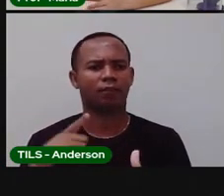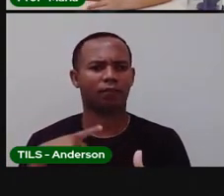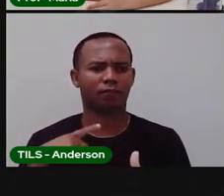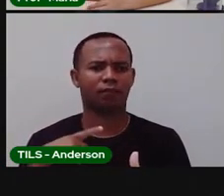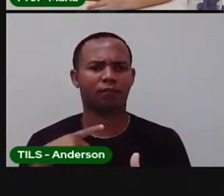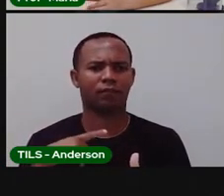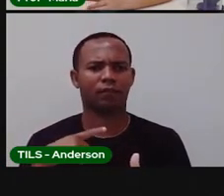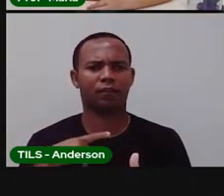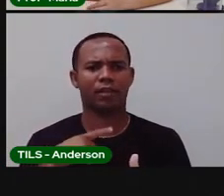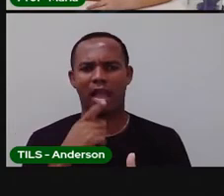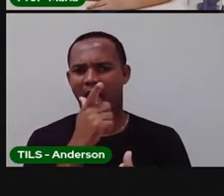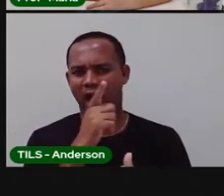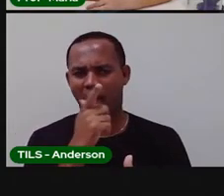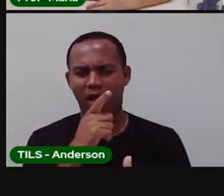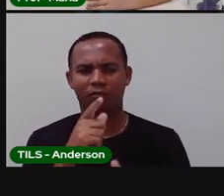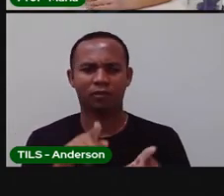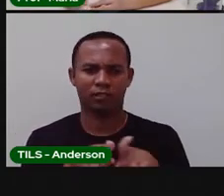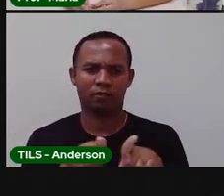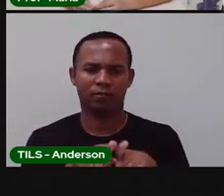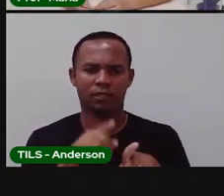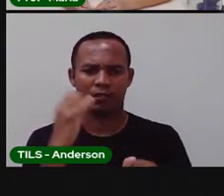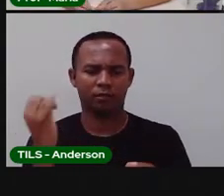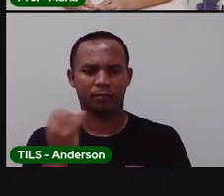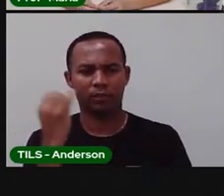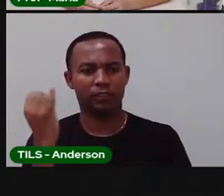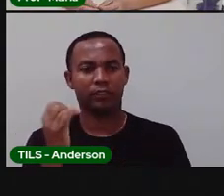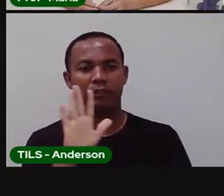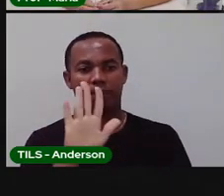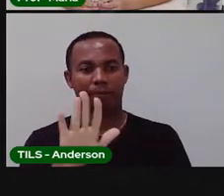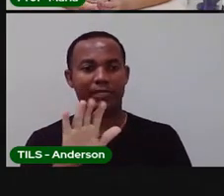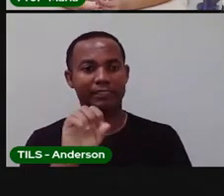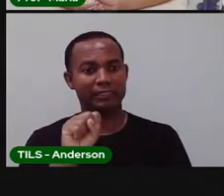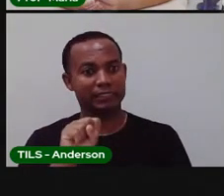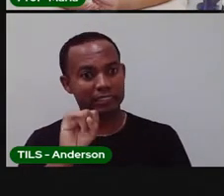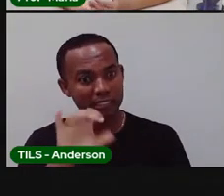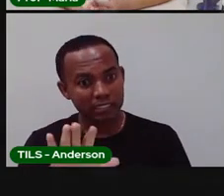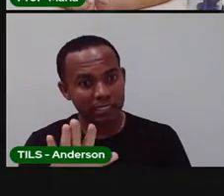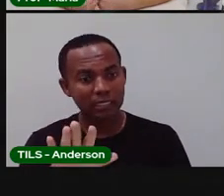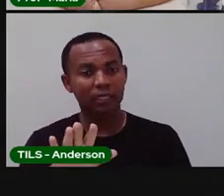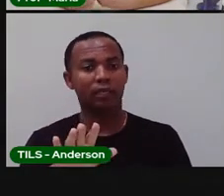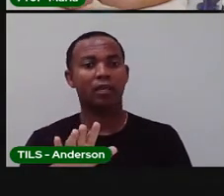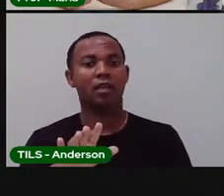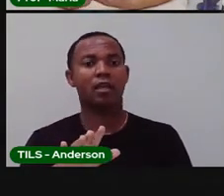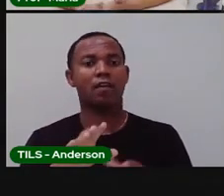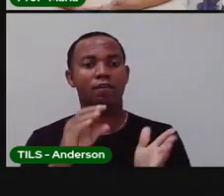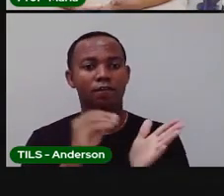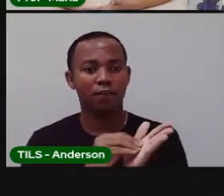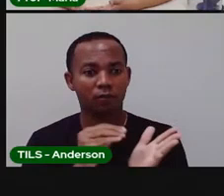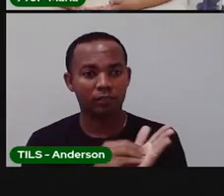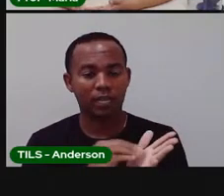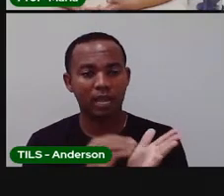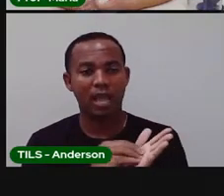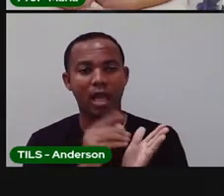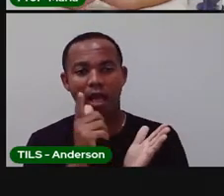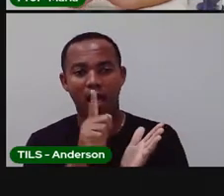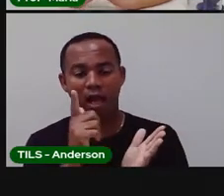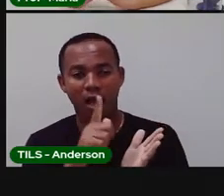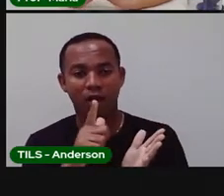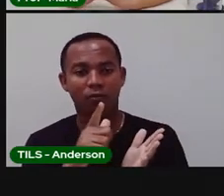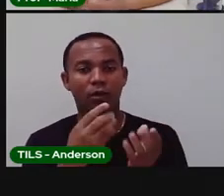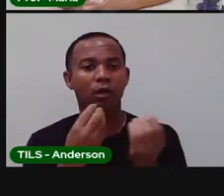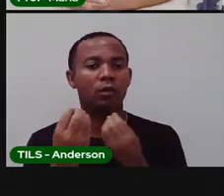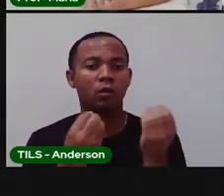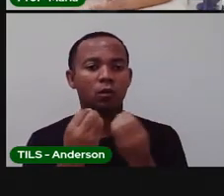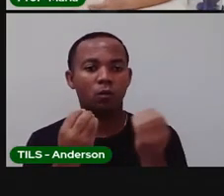não consegue ficar sem água. Então, se a falta de água, ela realmente fica